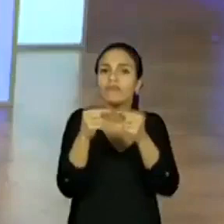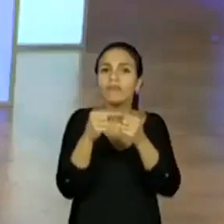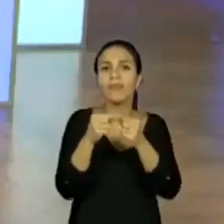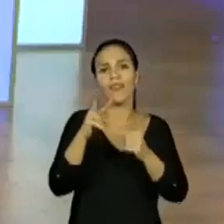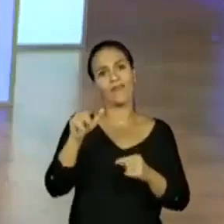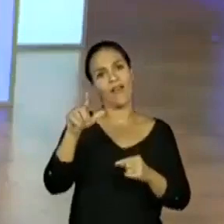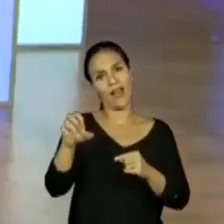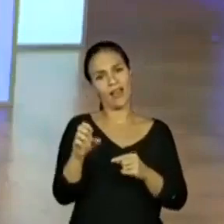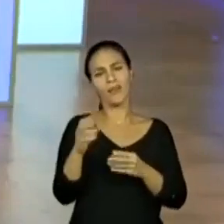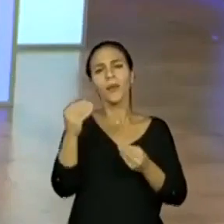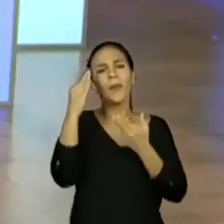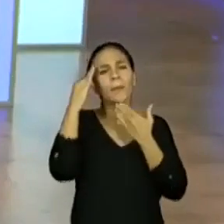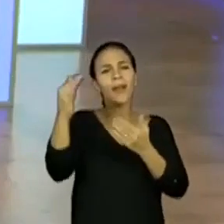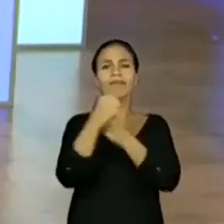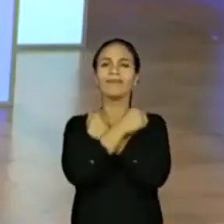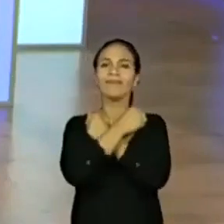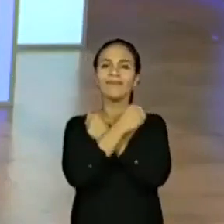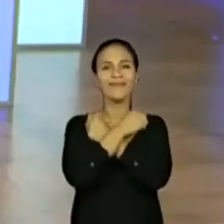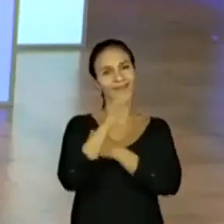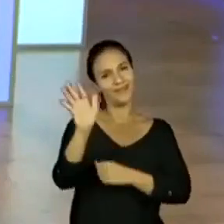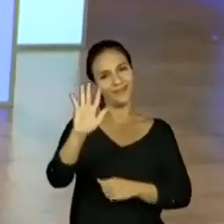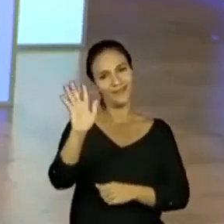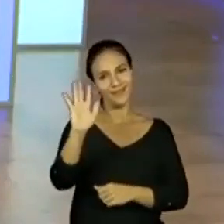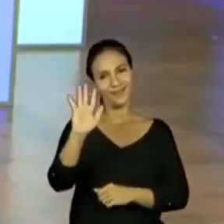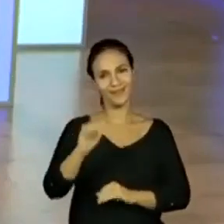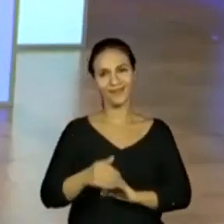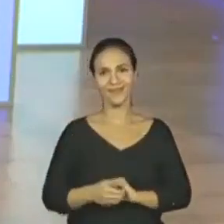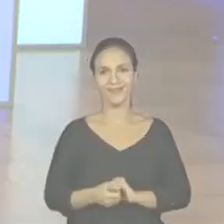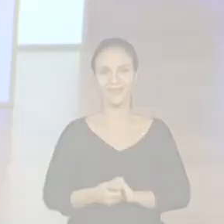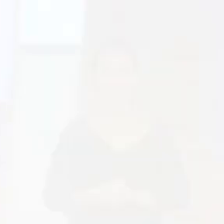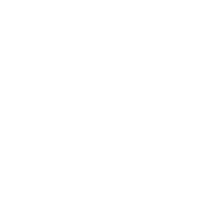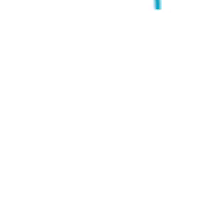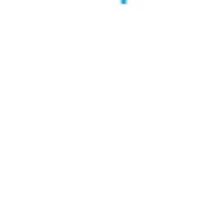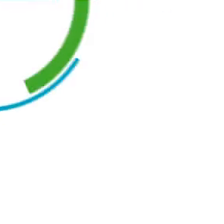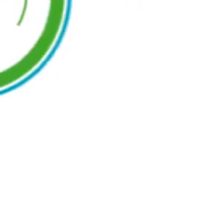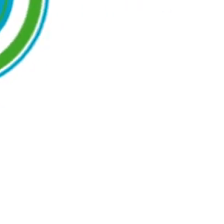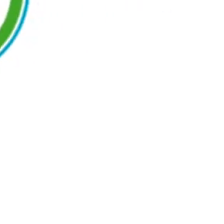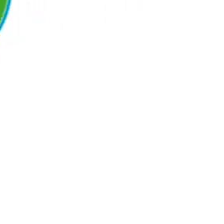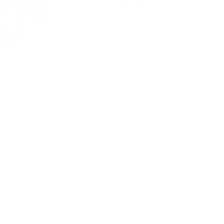demais. Um grande abraço. Tchau, tchau. Tchau,